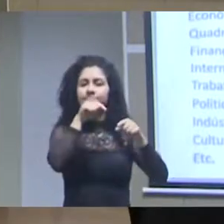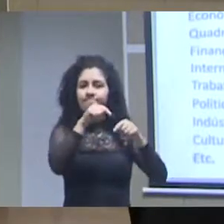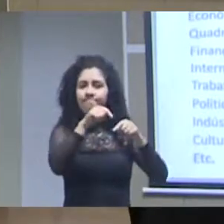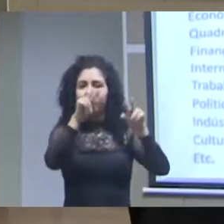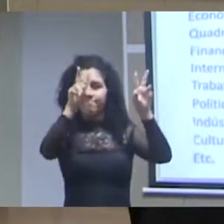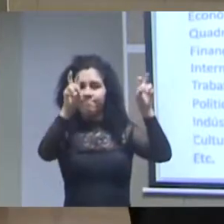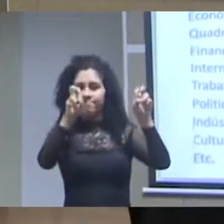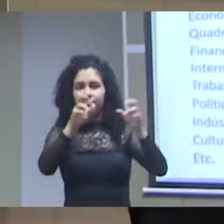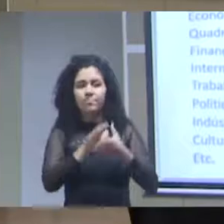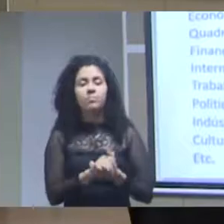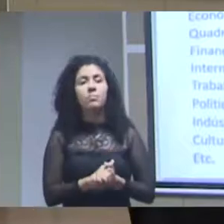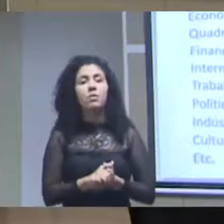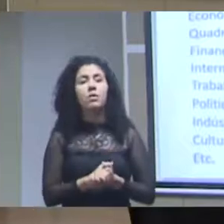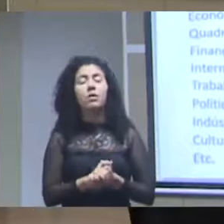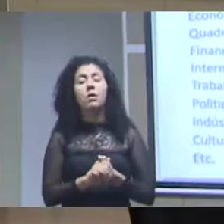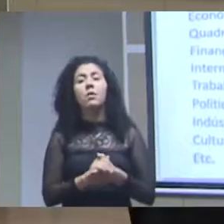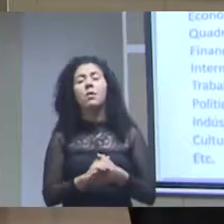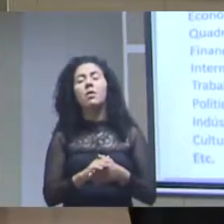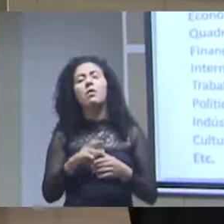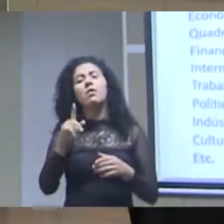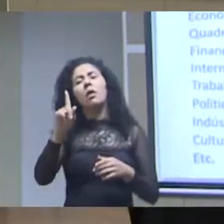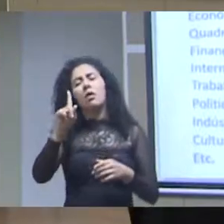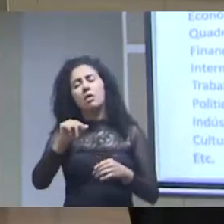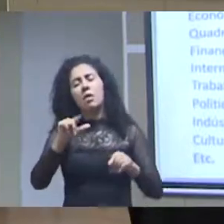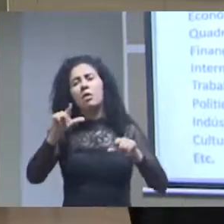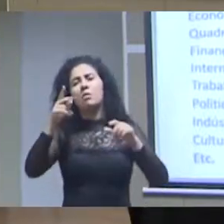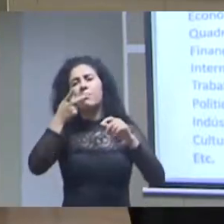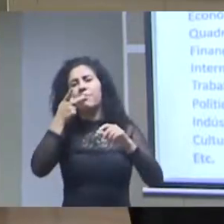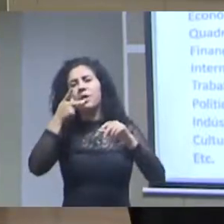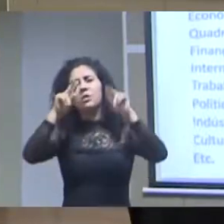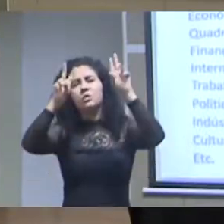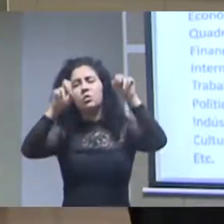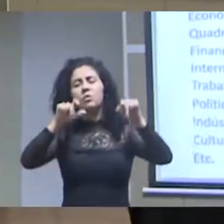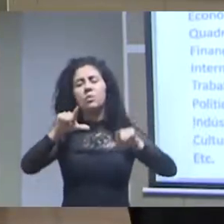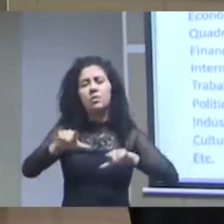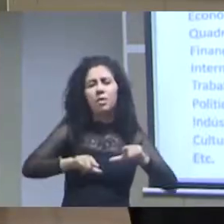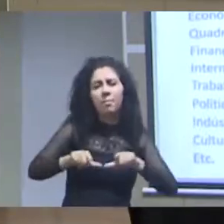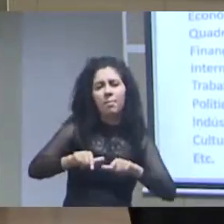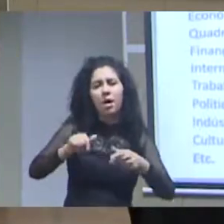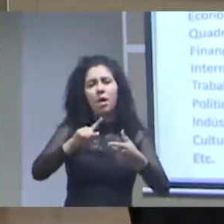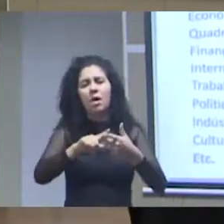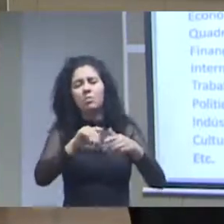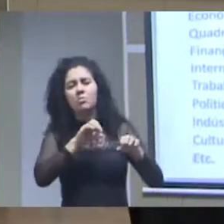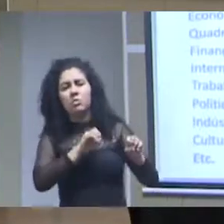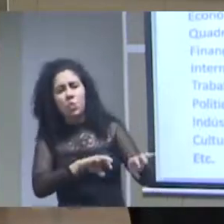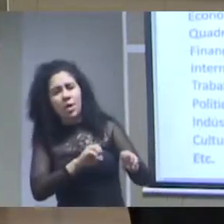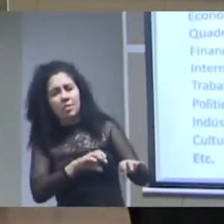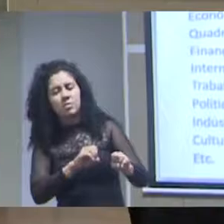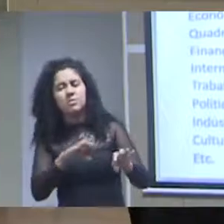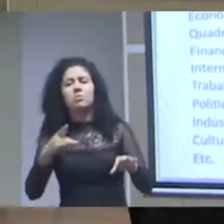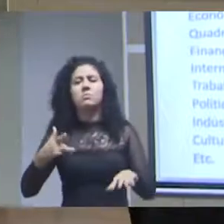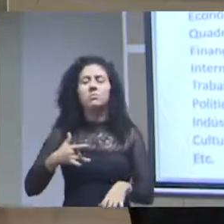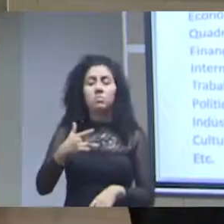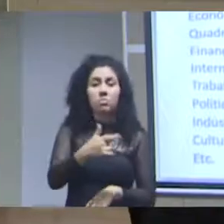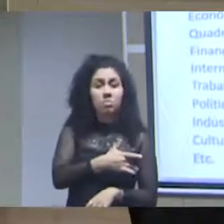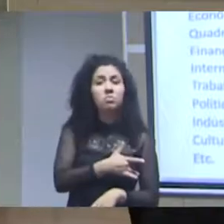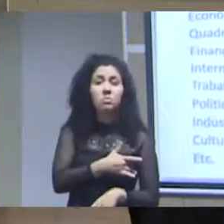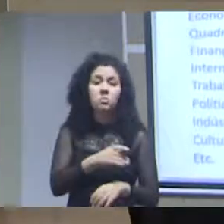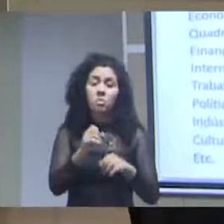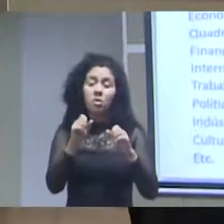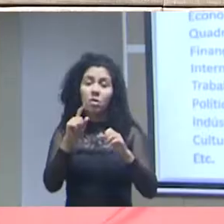incluindo trabalho incluindo educação incluindo saúde pode ser muito com certeza